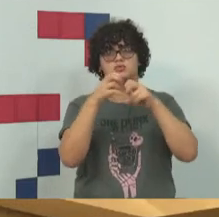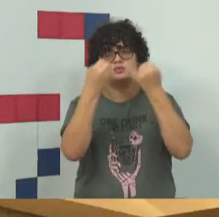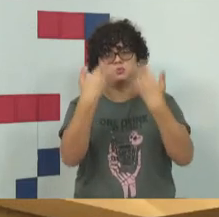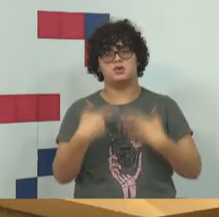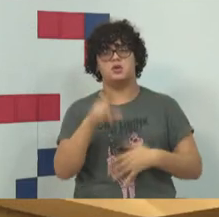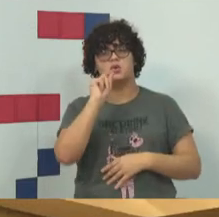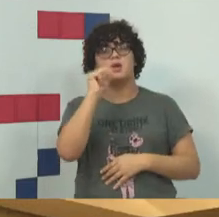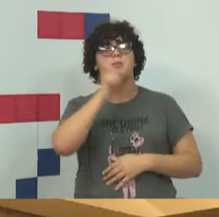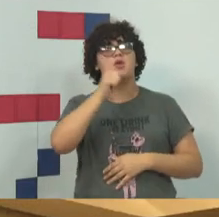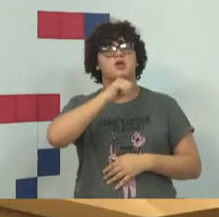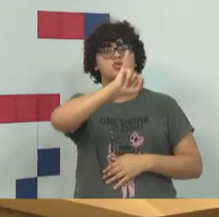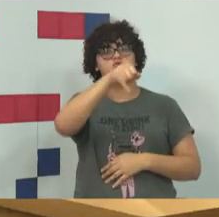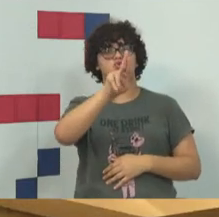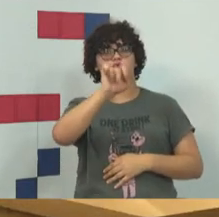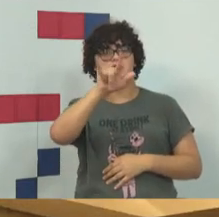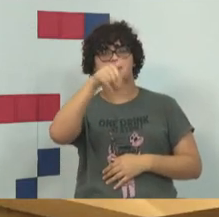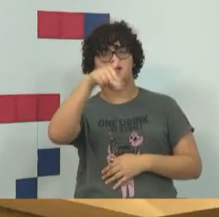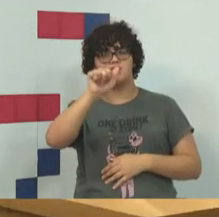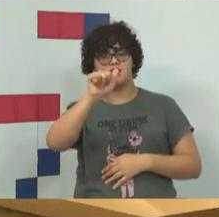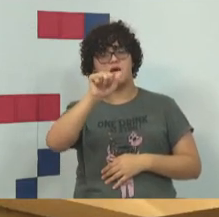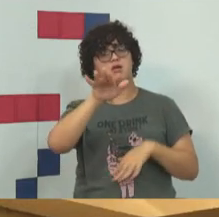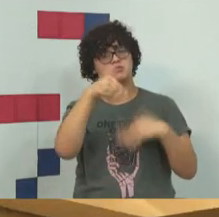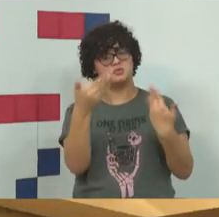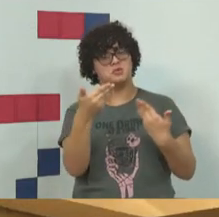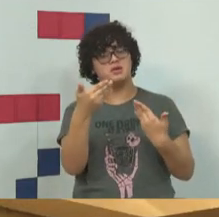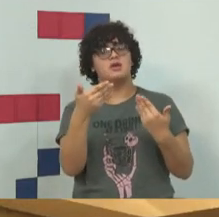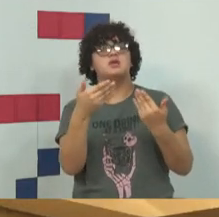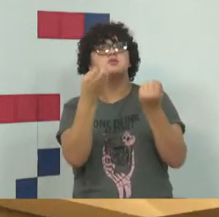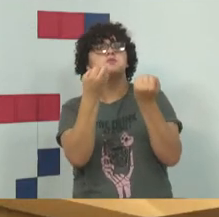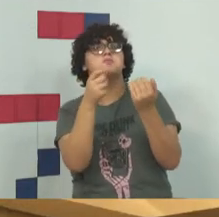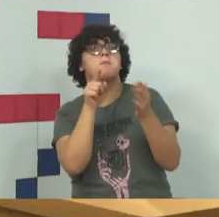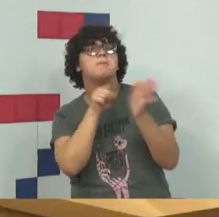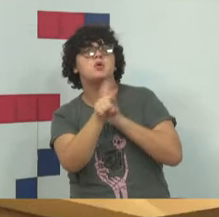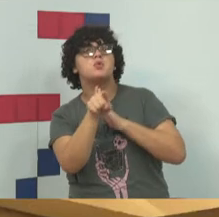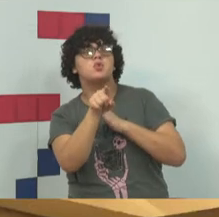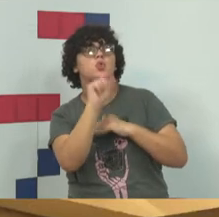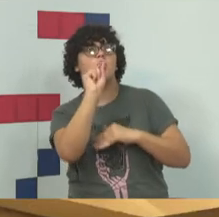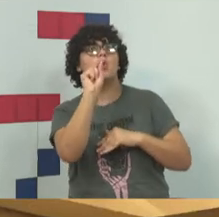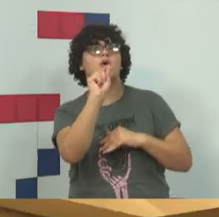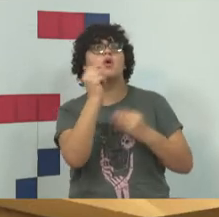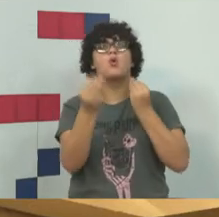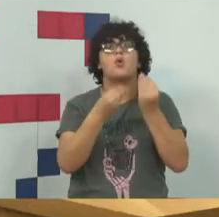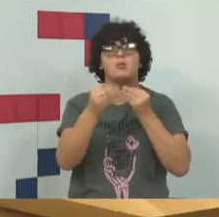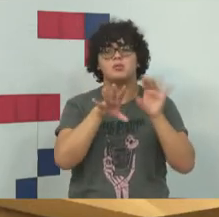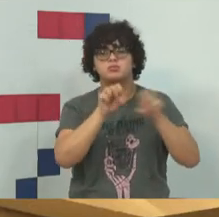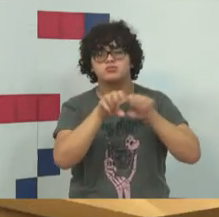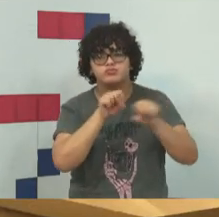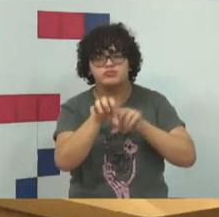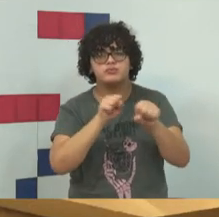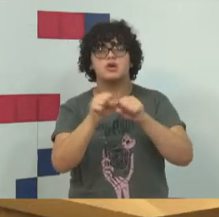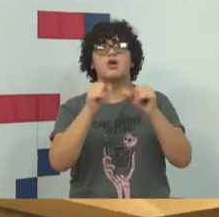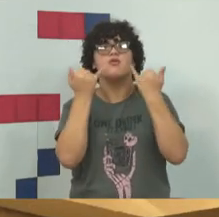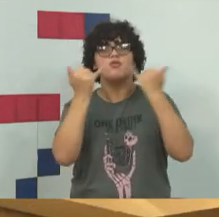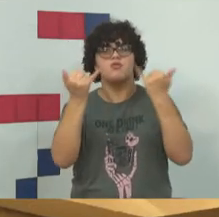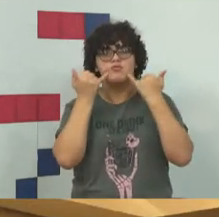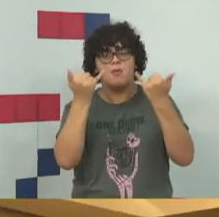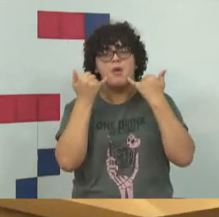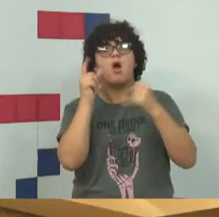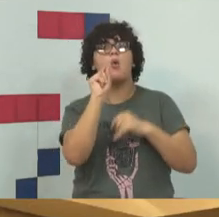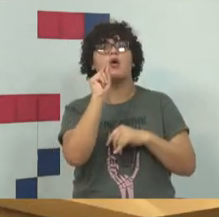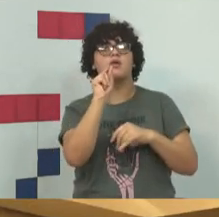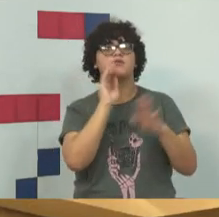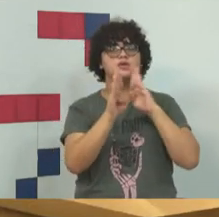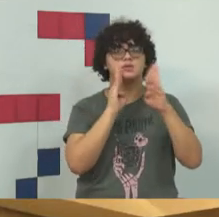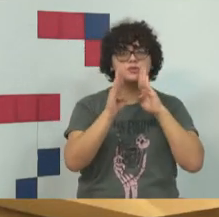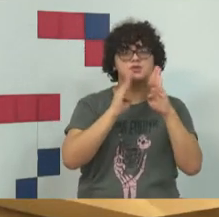A Juliana Xavier de Santo Amaro pergunta sobre coleta de dados por Facebook e outros algoritmos em redes